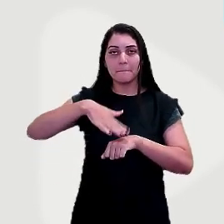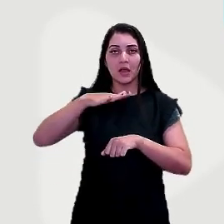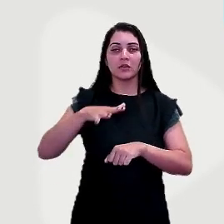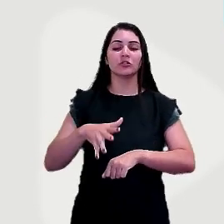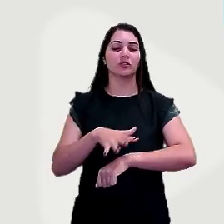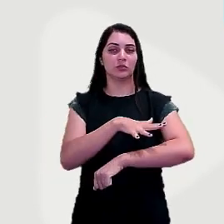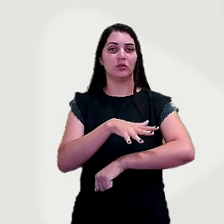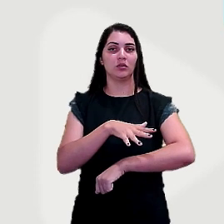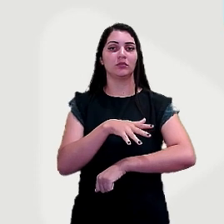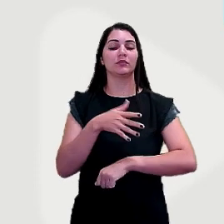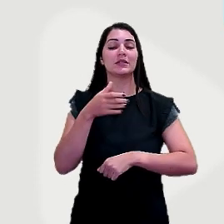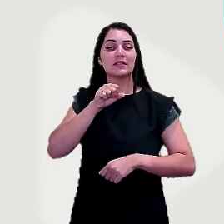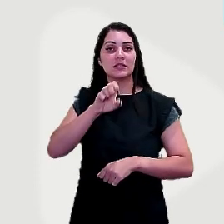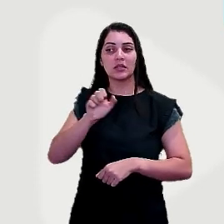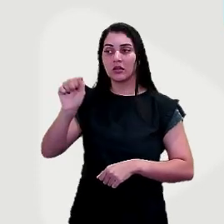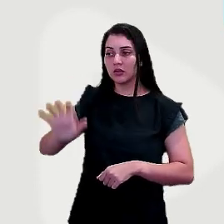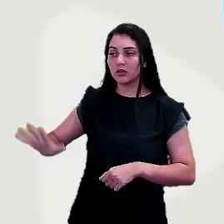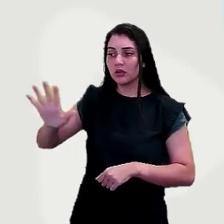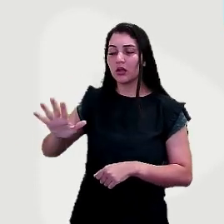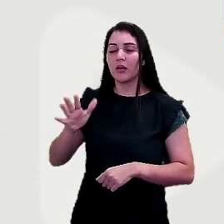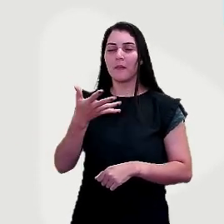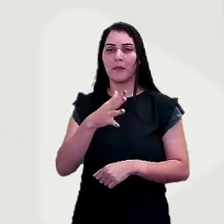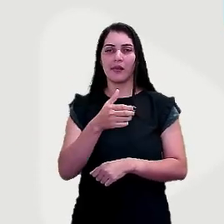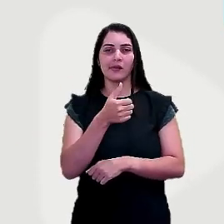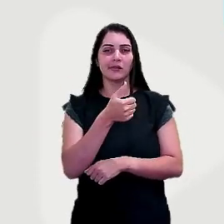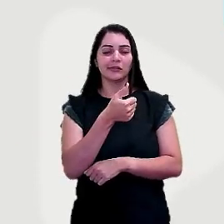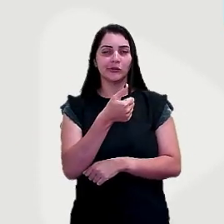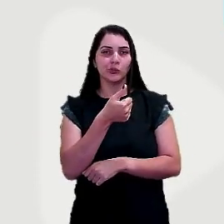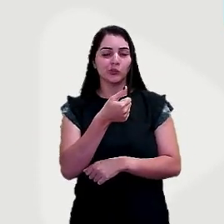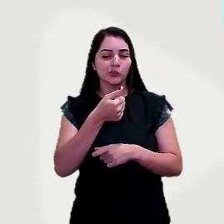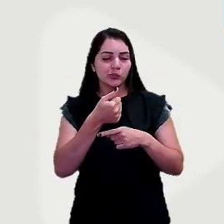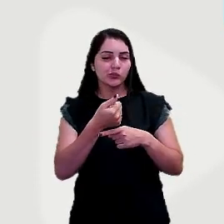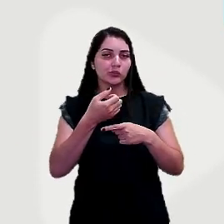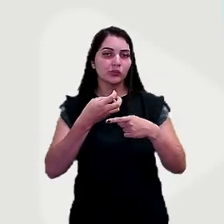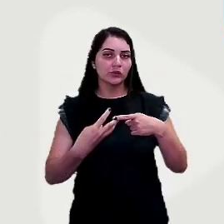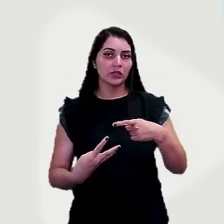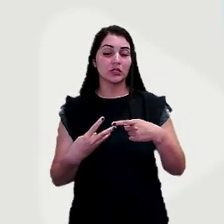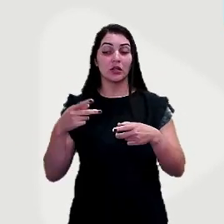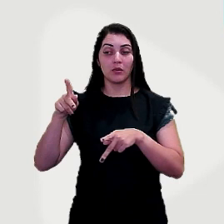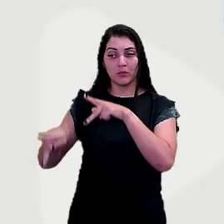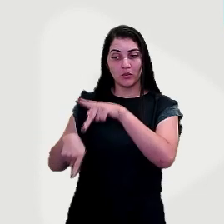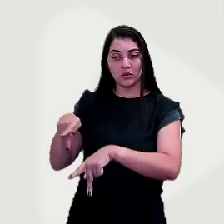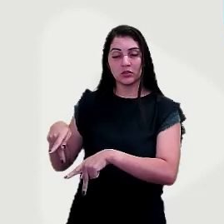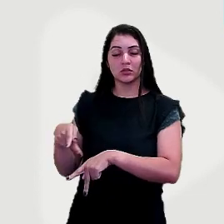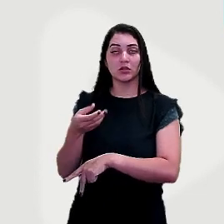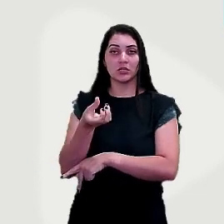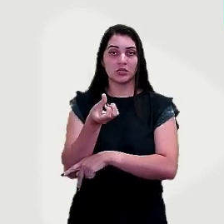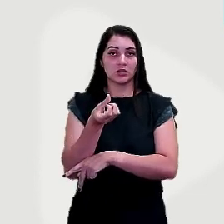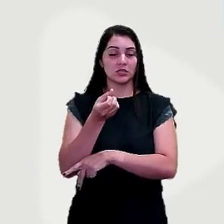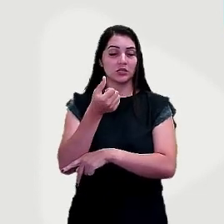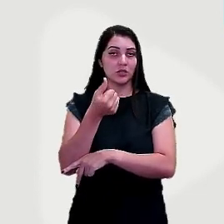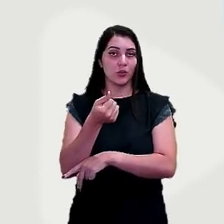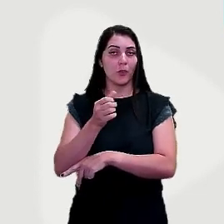o continente asiático corresponde a um terço das terras emessas do planeta, seus habitantes correspondem a 61% da população